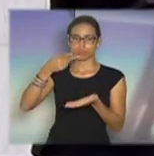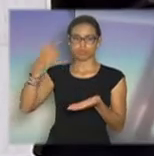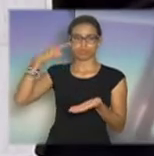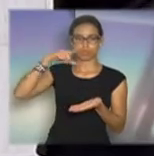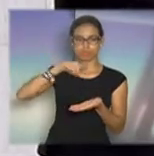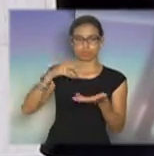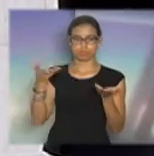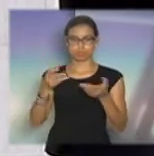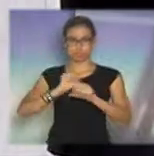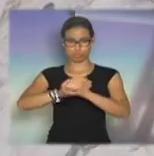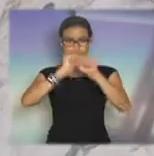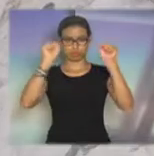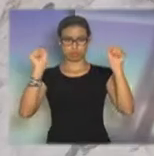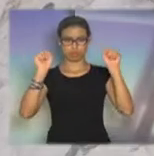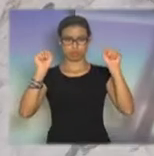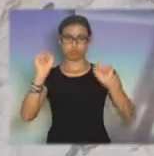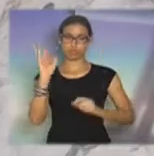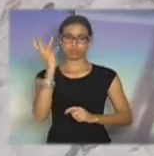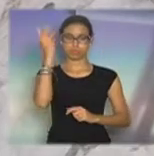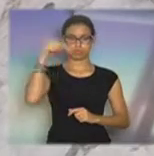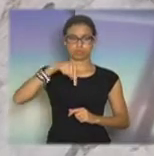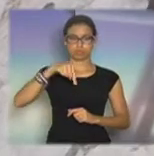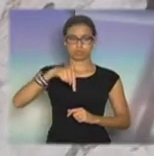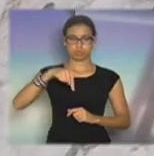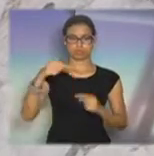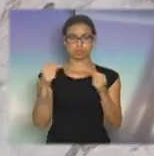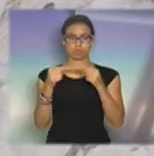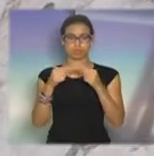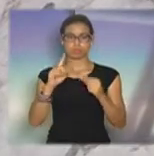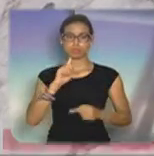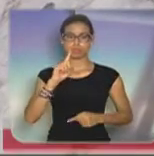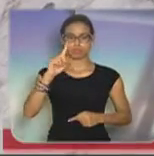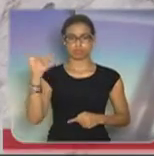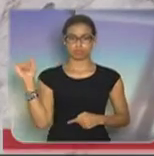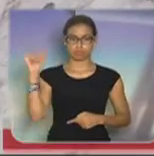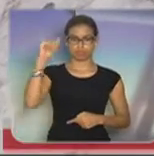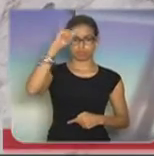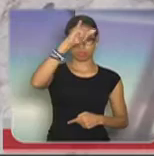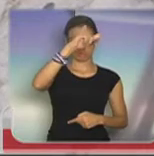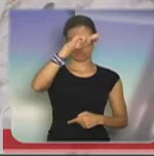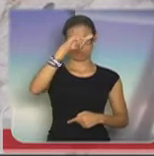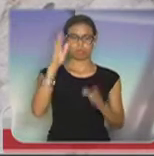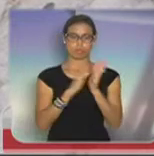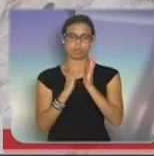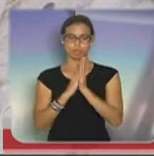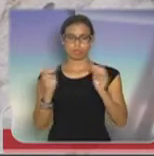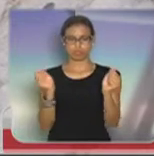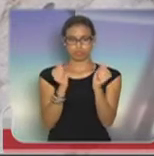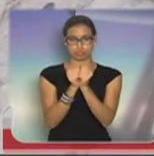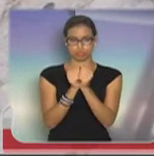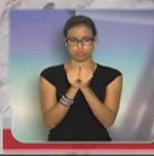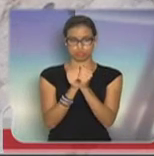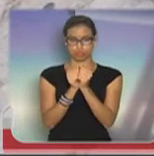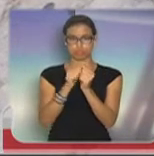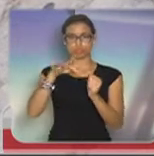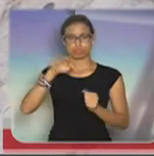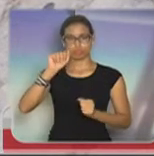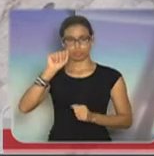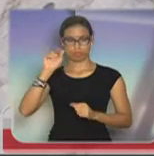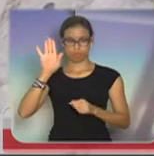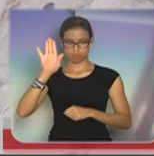nós tivemos o evento aqui, relativo ao dia do aviador, onde foi comemorado junto à Força Aérea Brasileira,